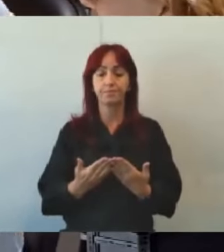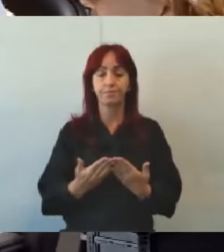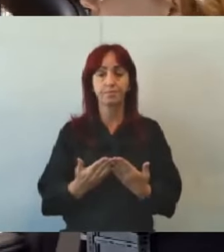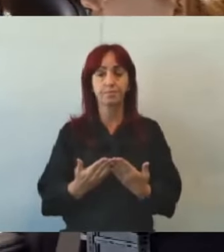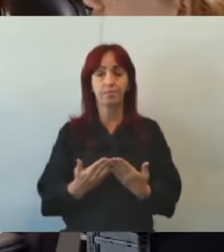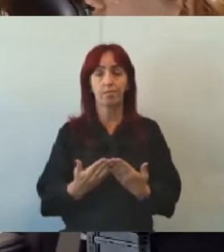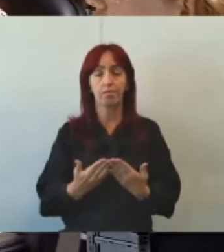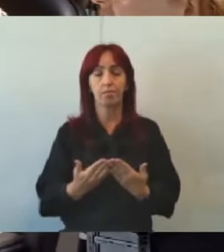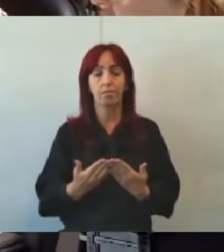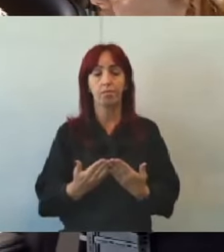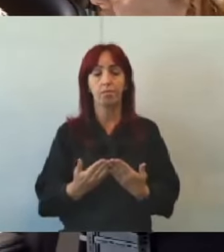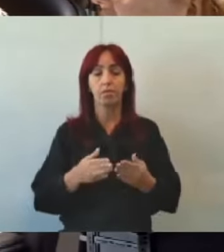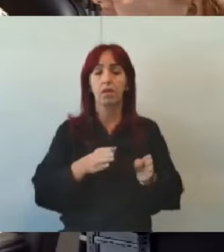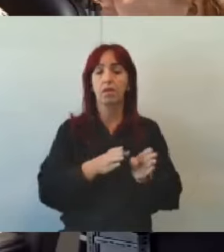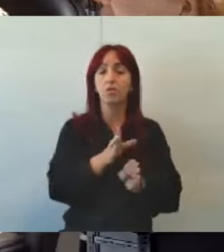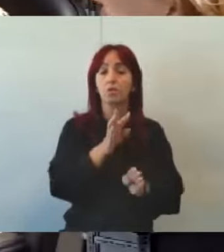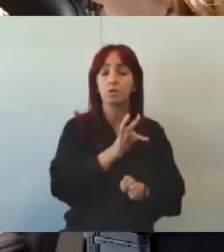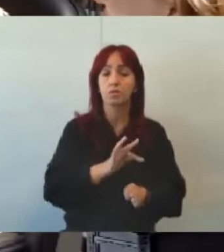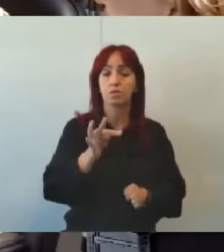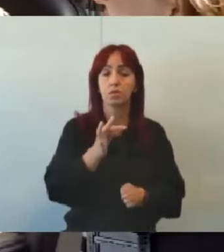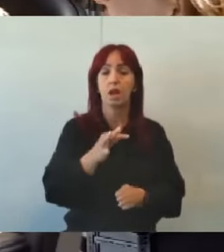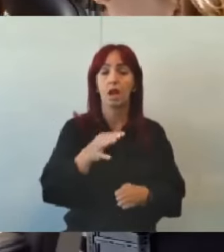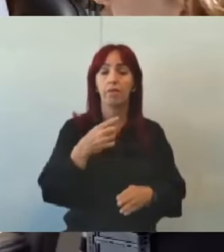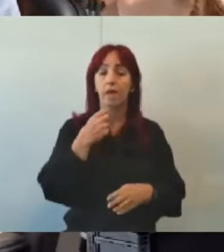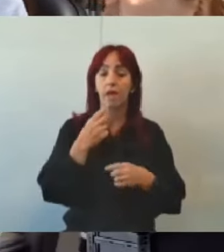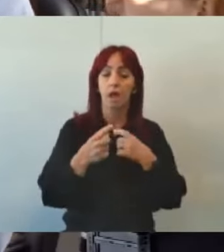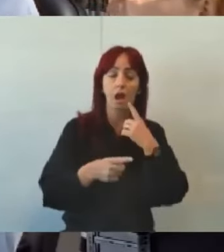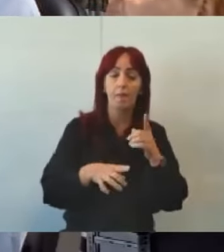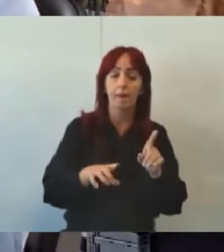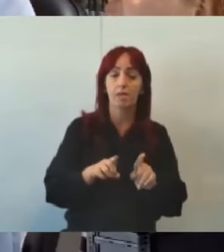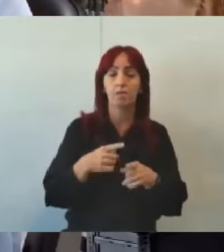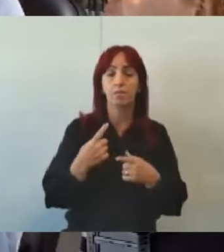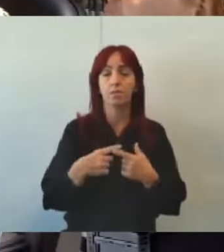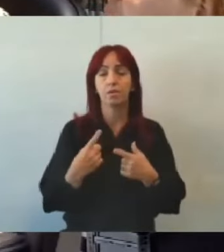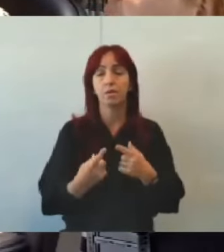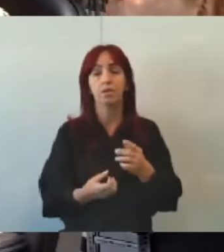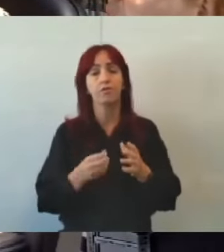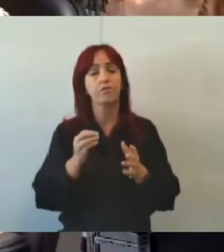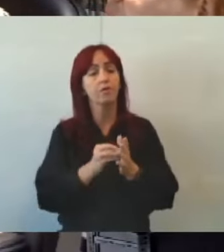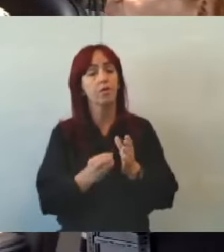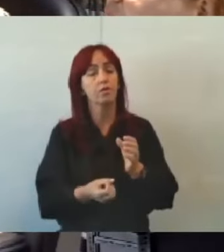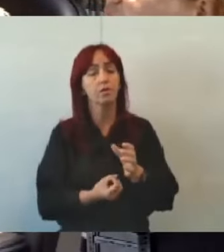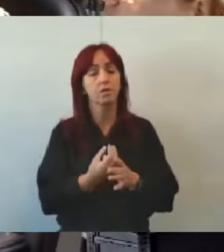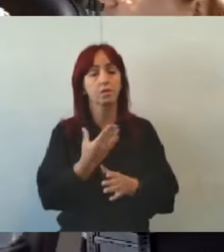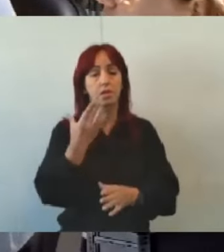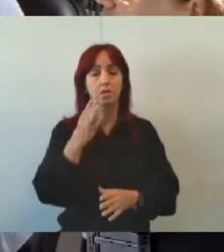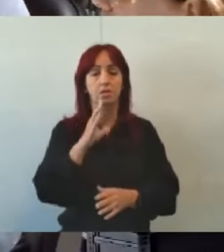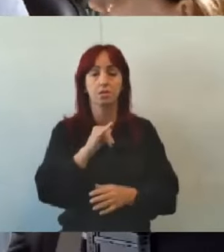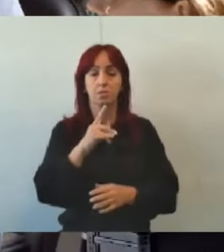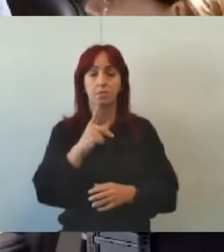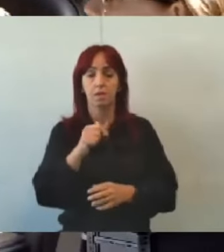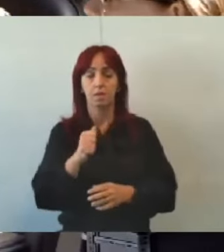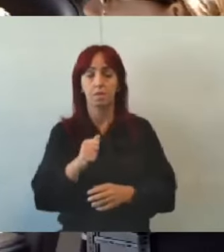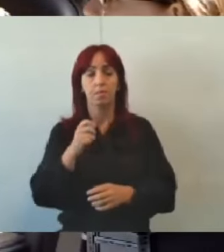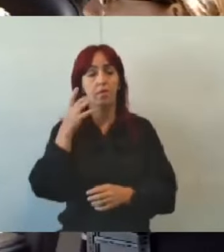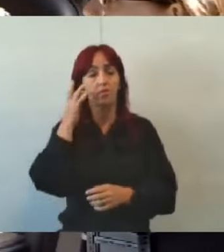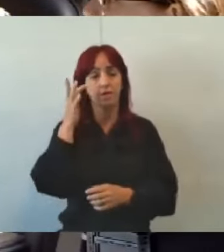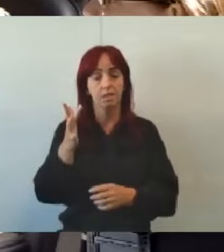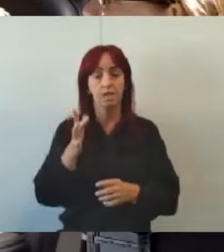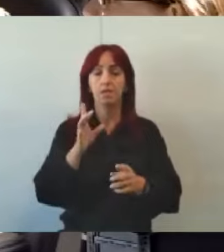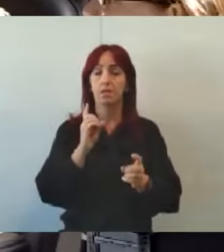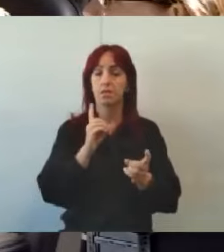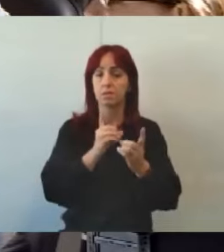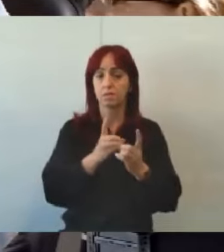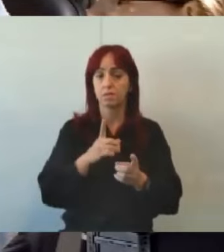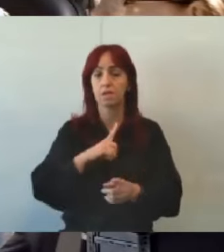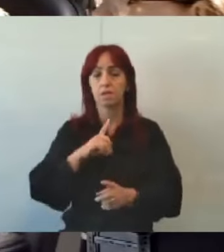por parte de todos os conselheiros tutelares, a implementação desse CIPIA para poder facilitar esse atendimento. Nas reuniões que nós fizemos,